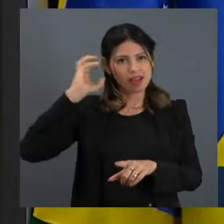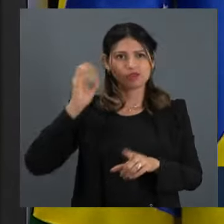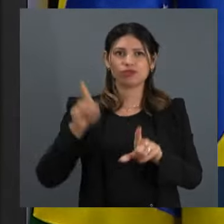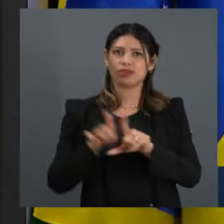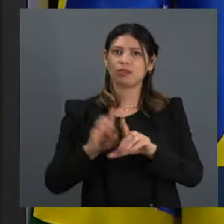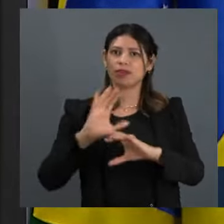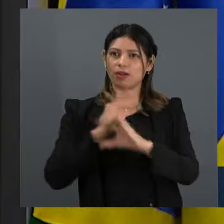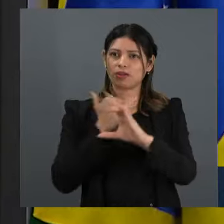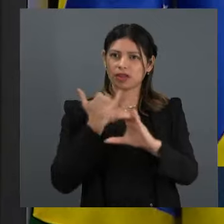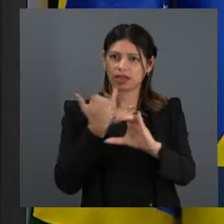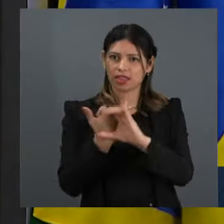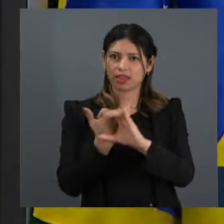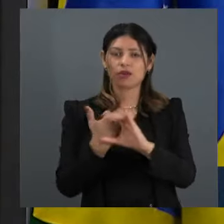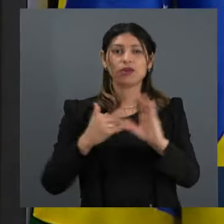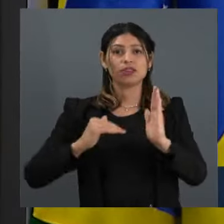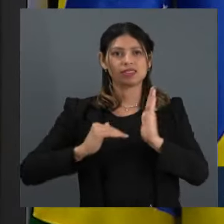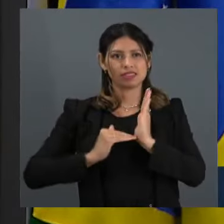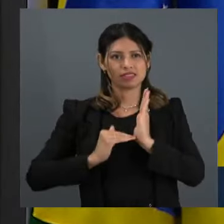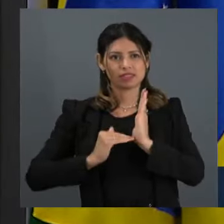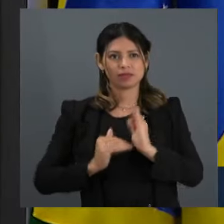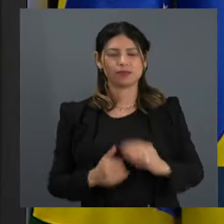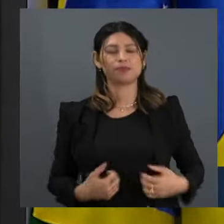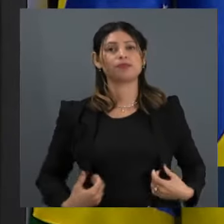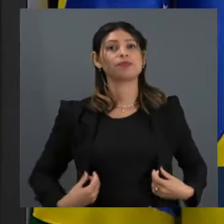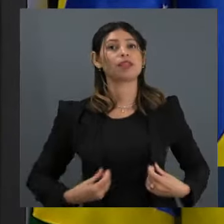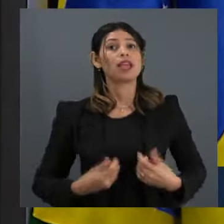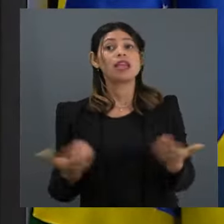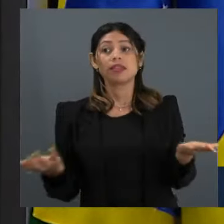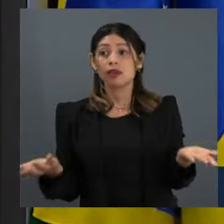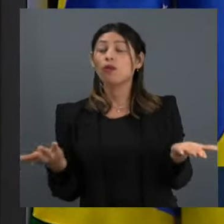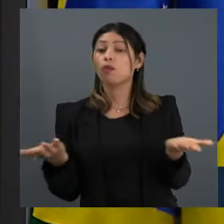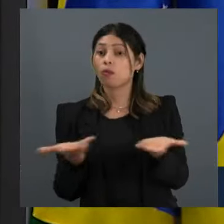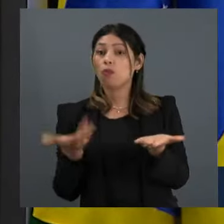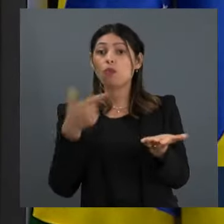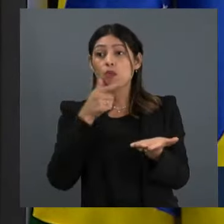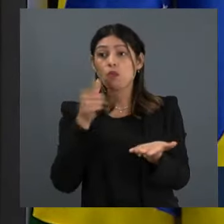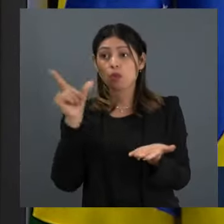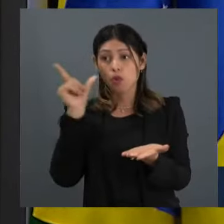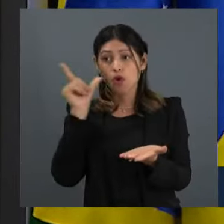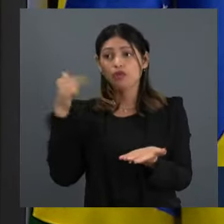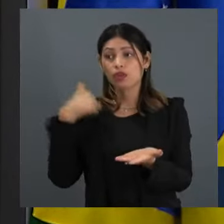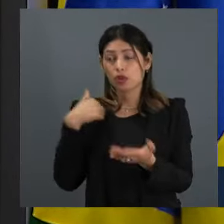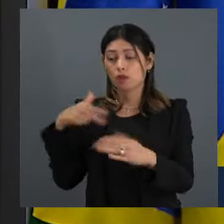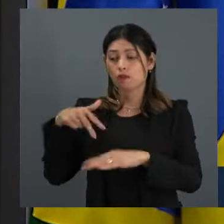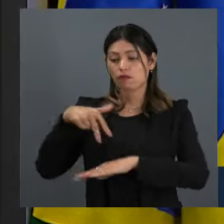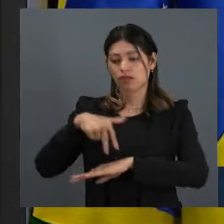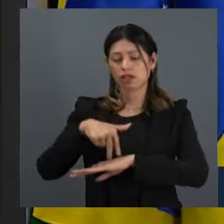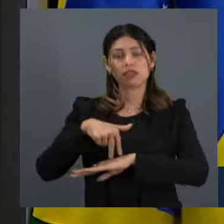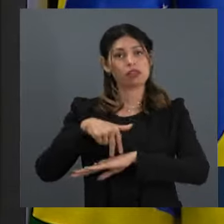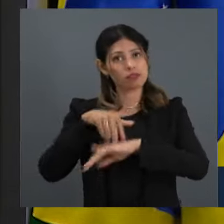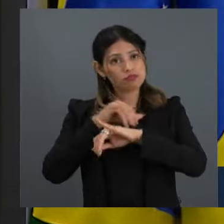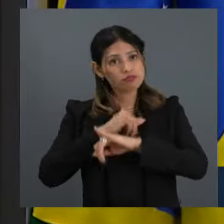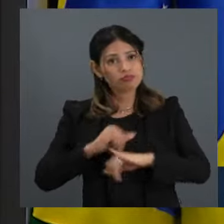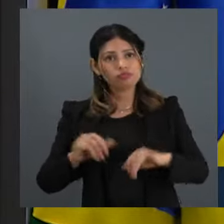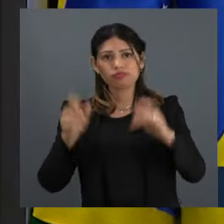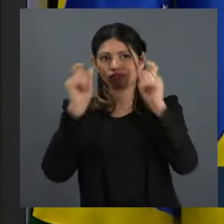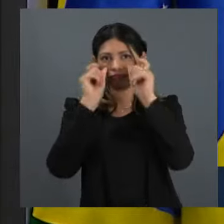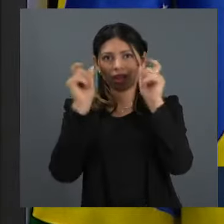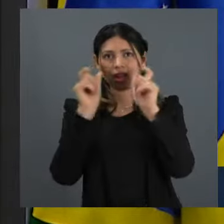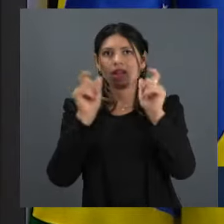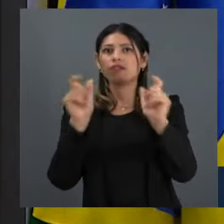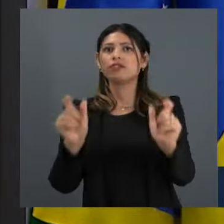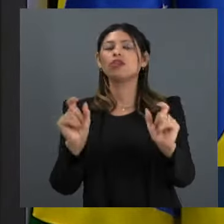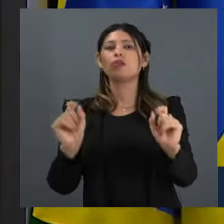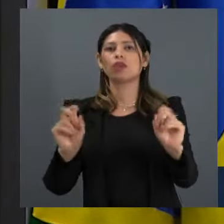Eu chamo a atenção, novamente, ontem já subi essa tribuna para isso, presidente, sobre a gravidade de um